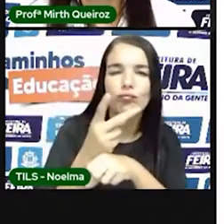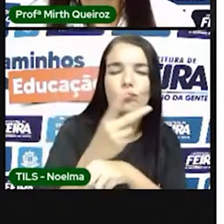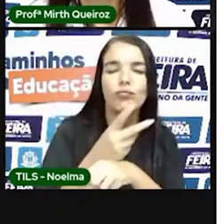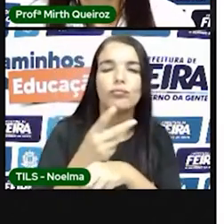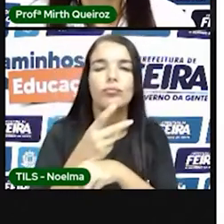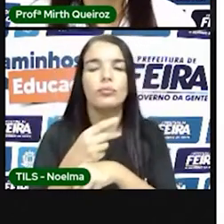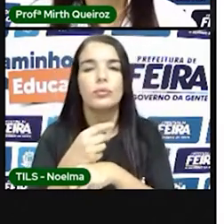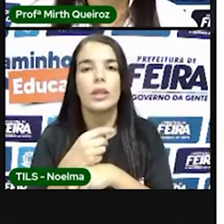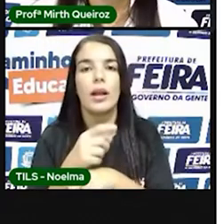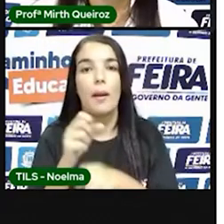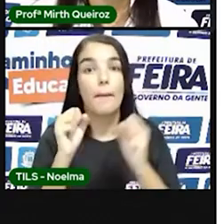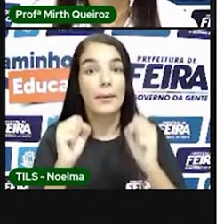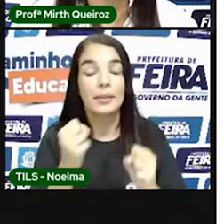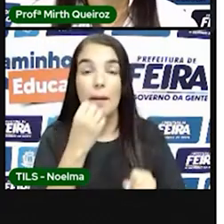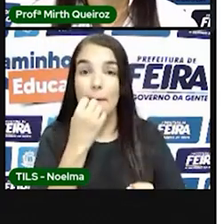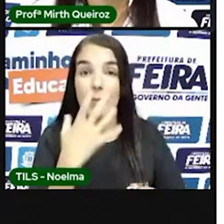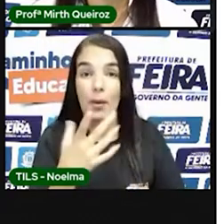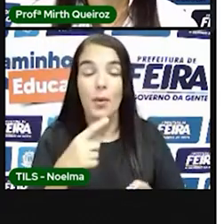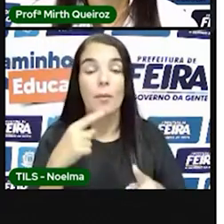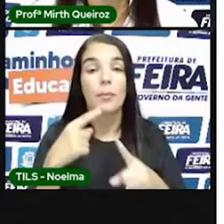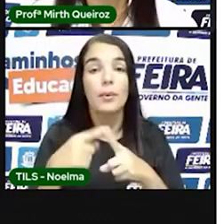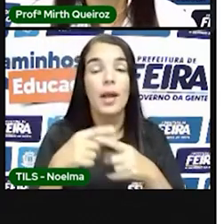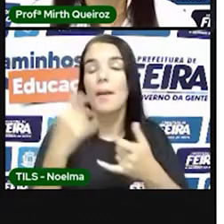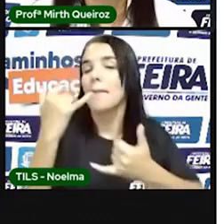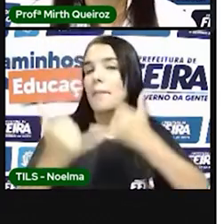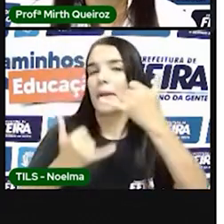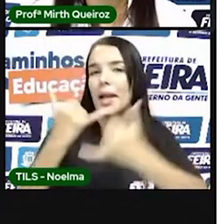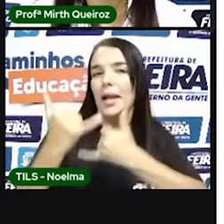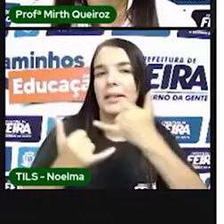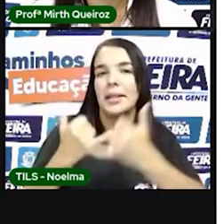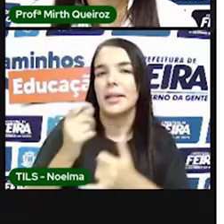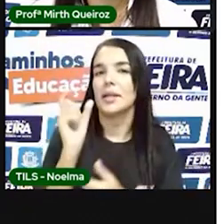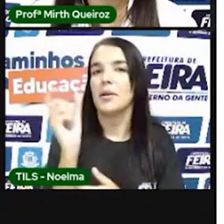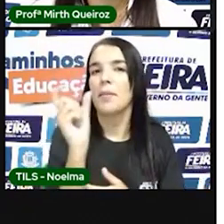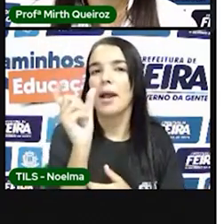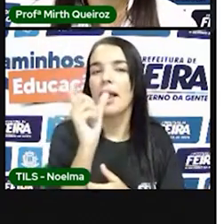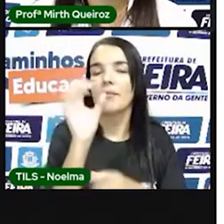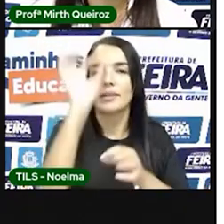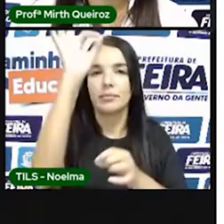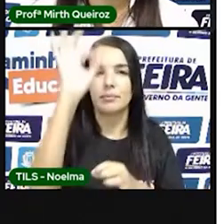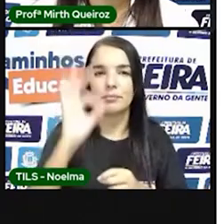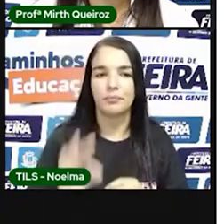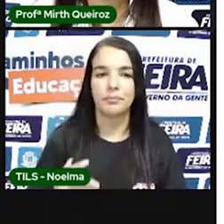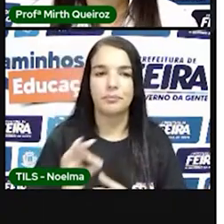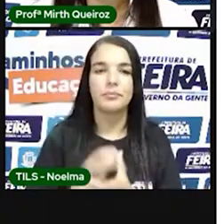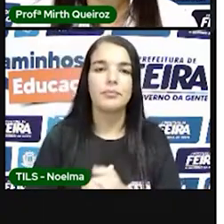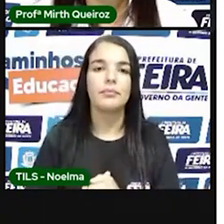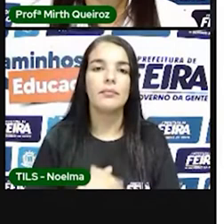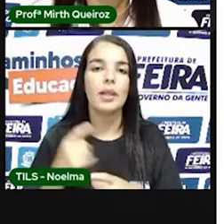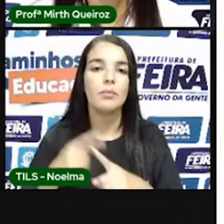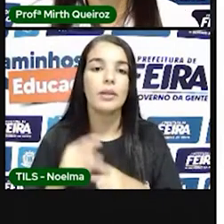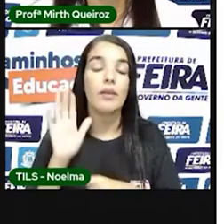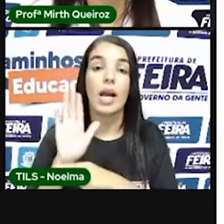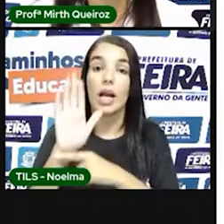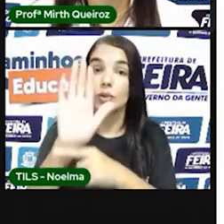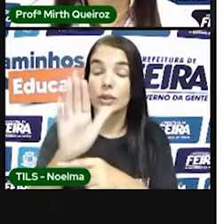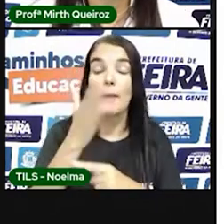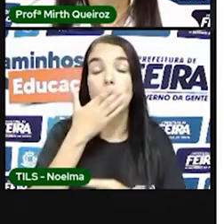colonial. Esse jogo de palavras cruzadas vai ajudar vocês a melhor